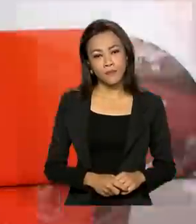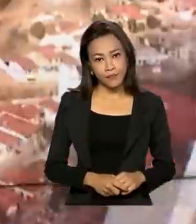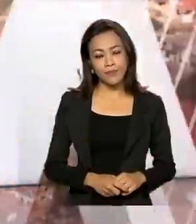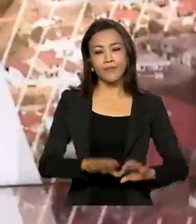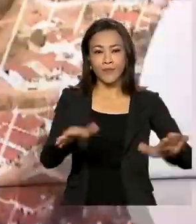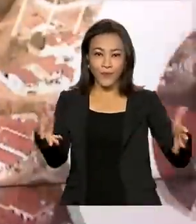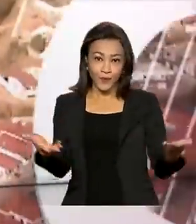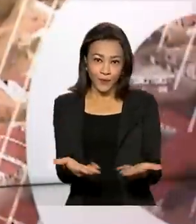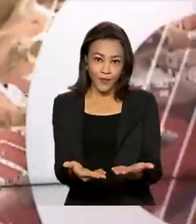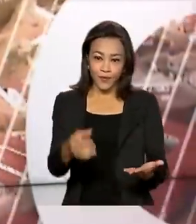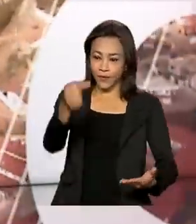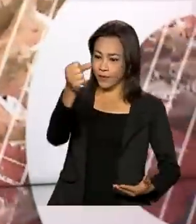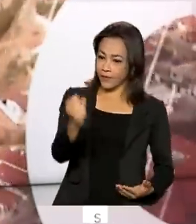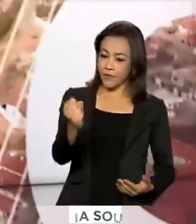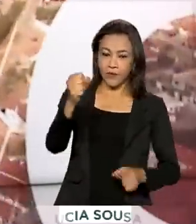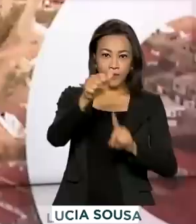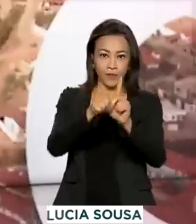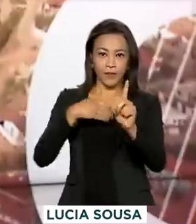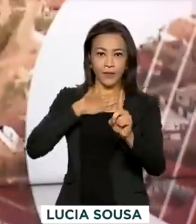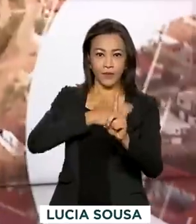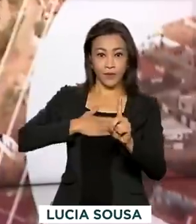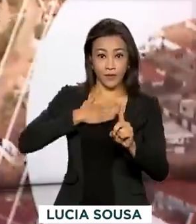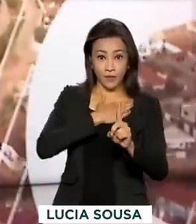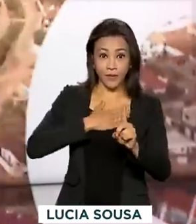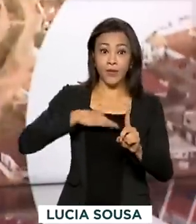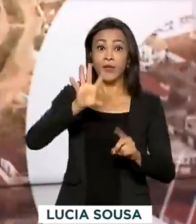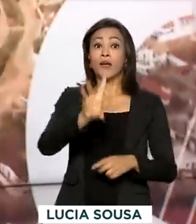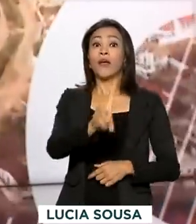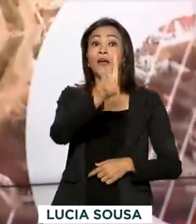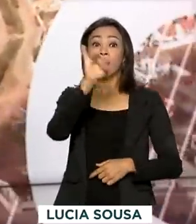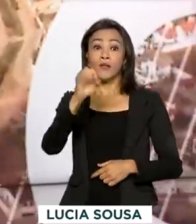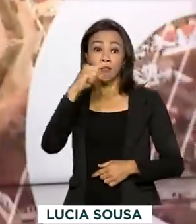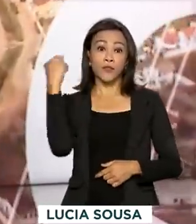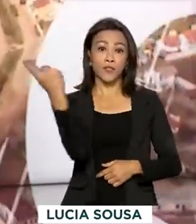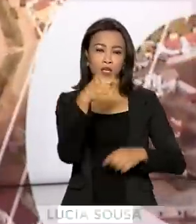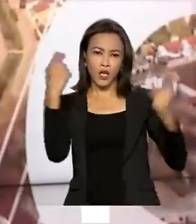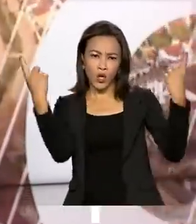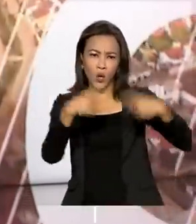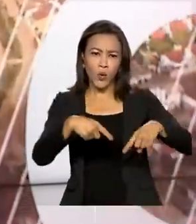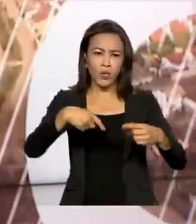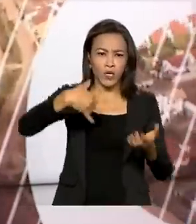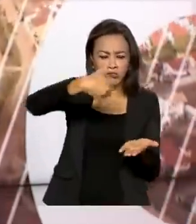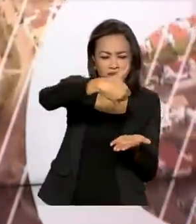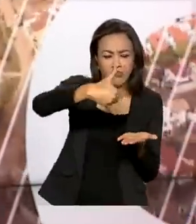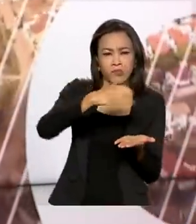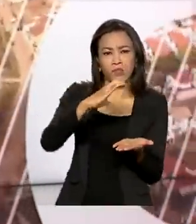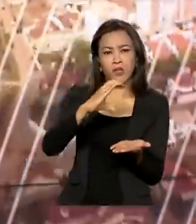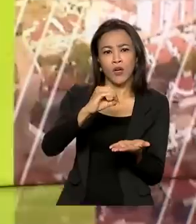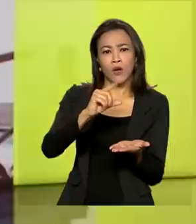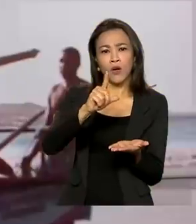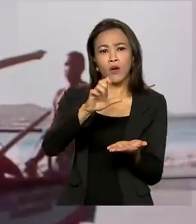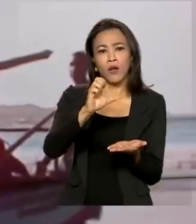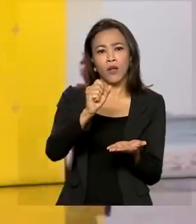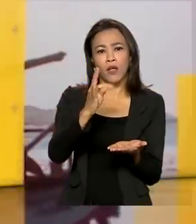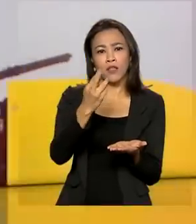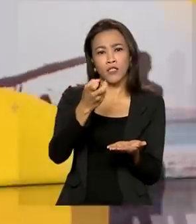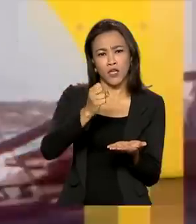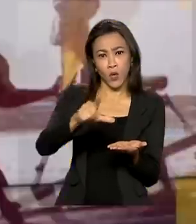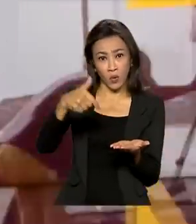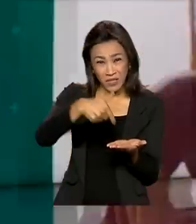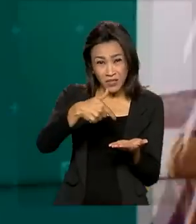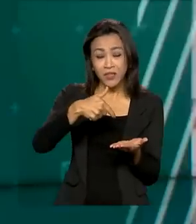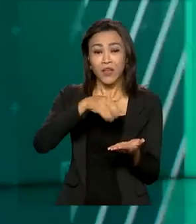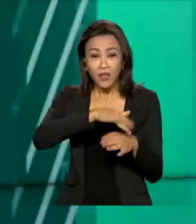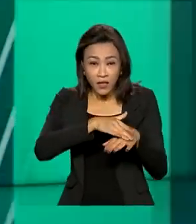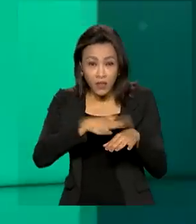Hoje, 8 de agosto, é o Dia Nacional de Combate ao Colesterol. E como o colesterol ruim pode causar problemas de saúde, a